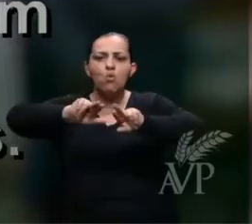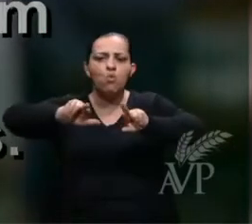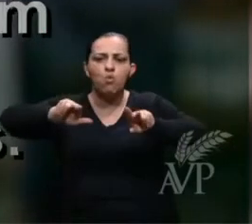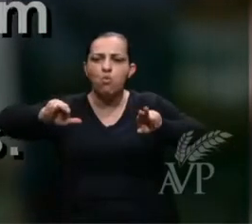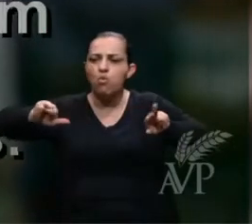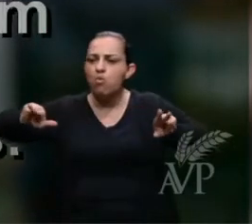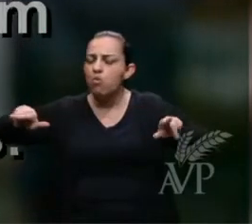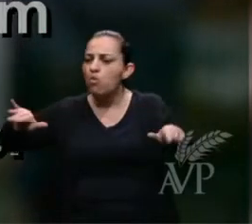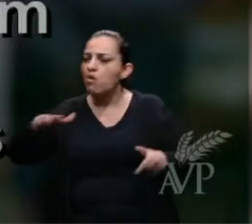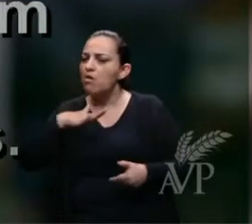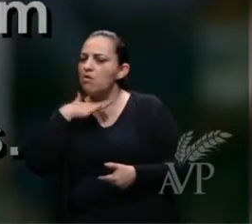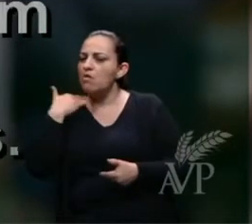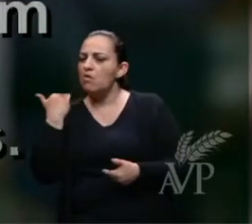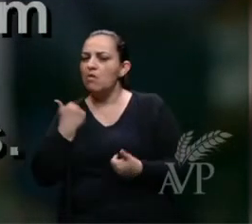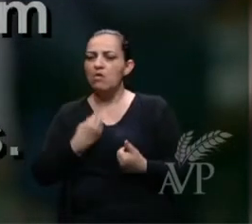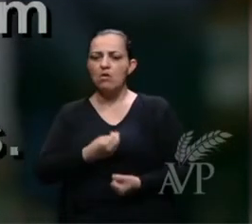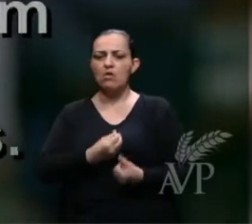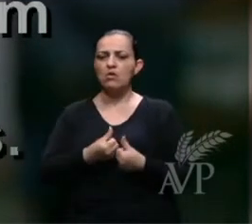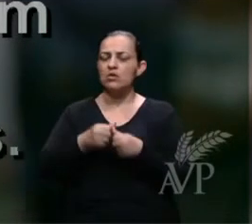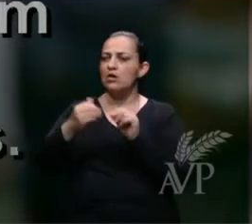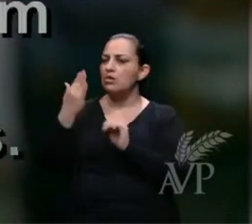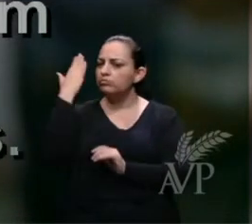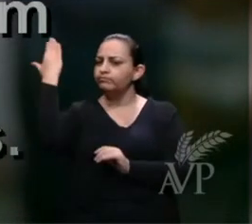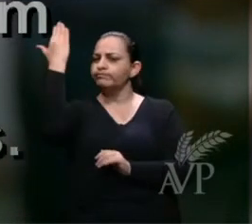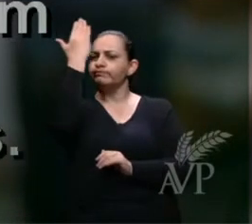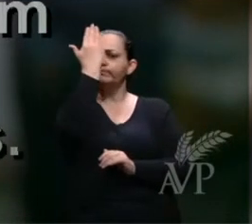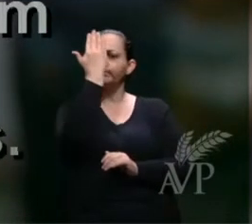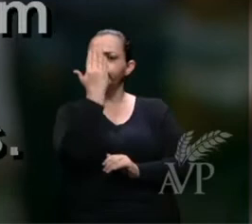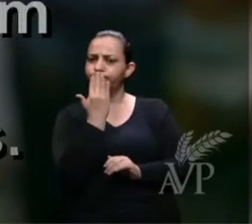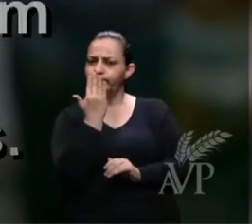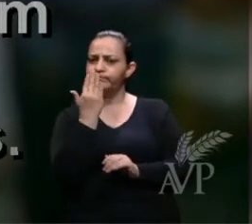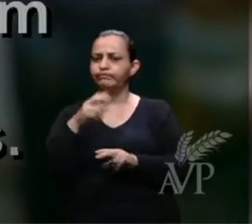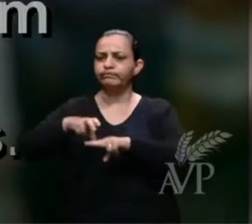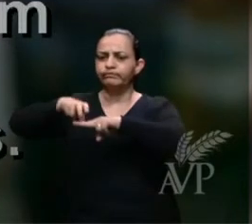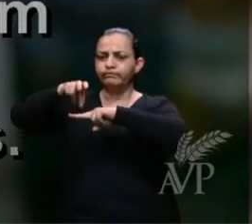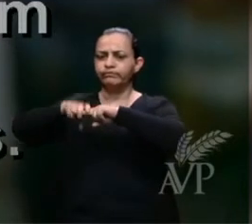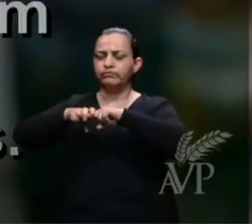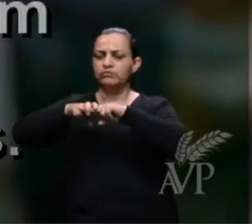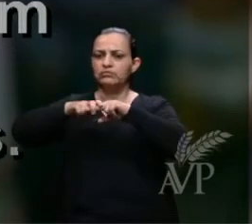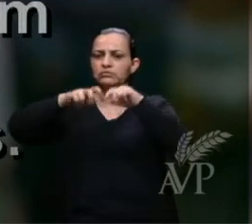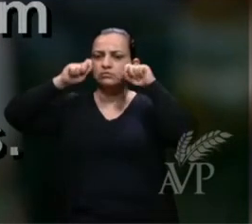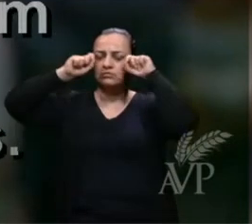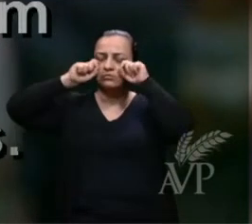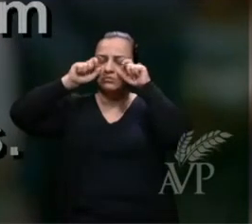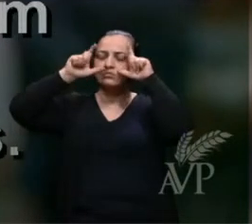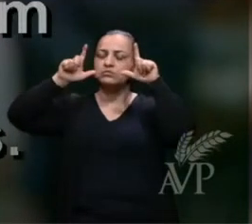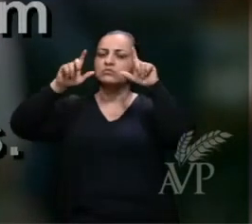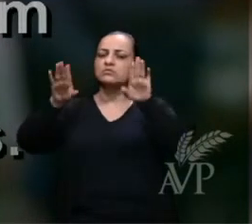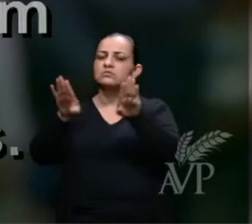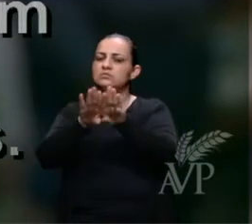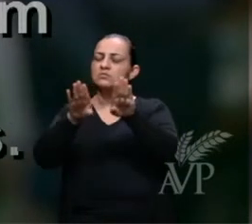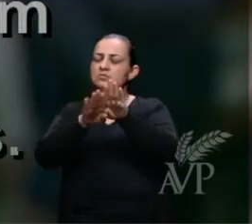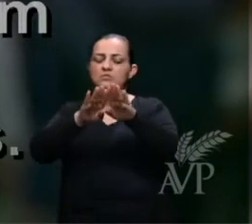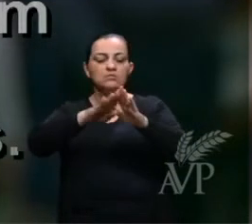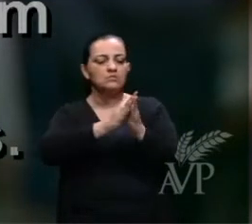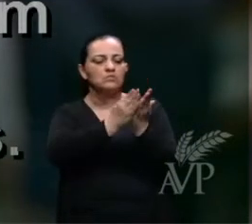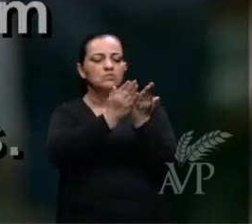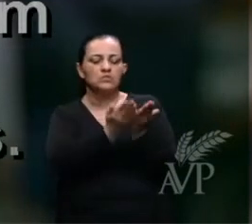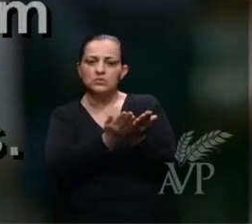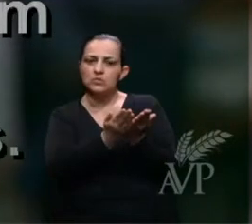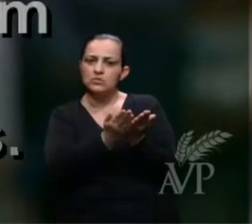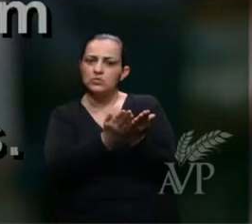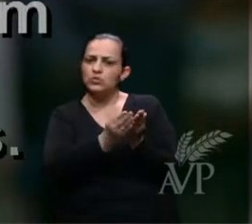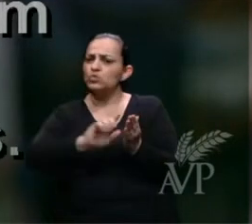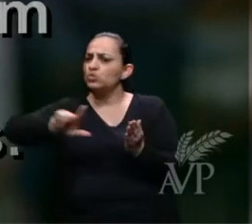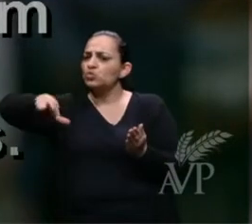que estavam diante do trono, e abriram-se os livros, e abriu